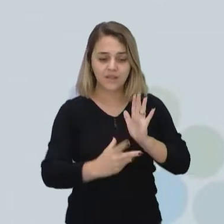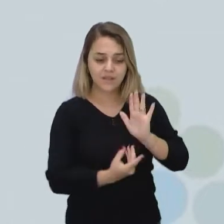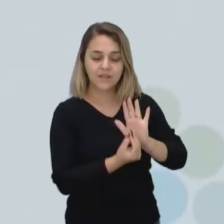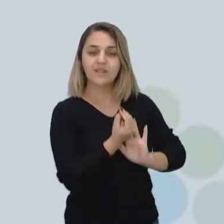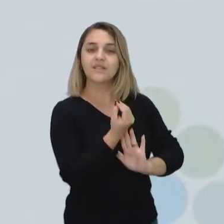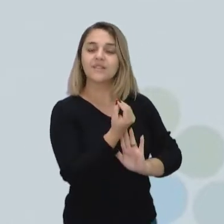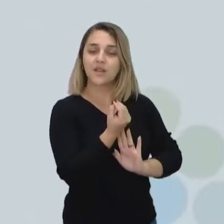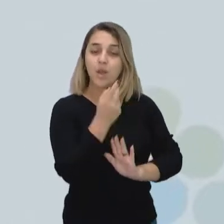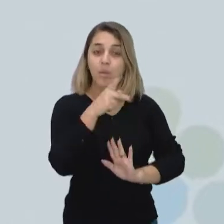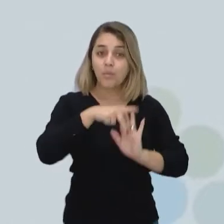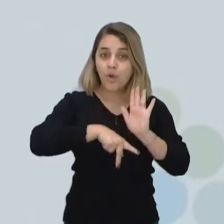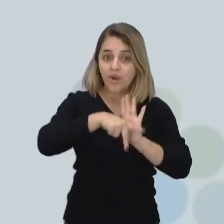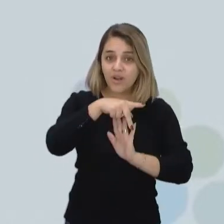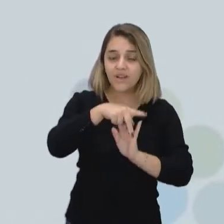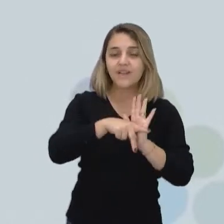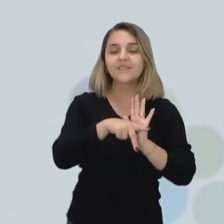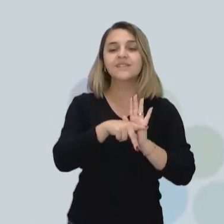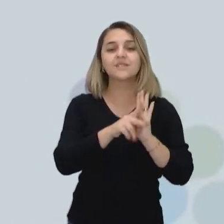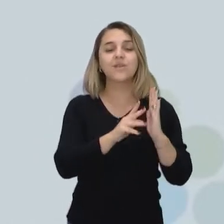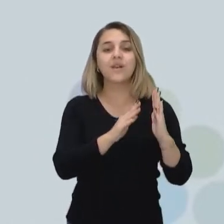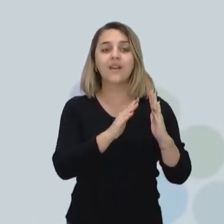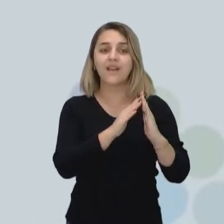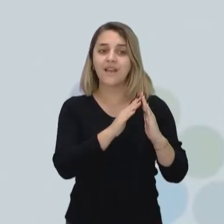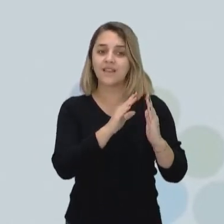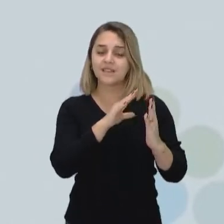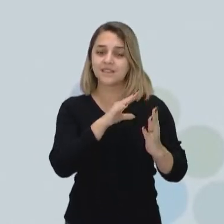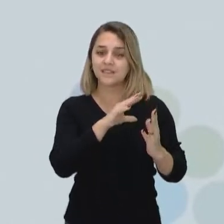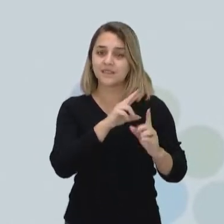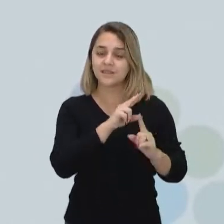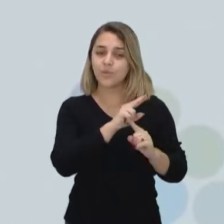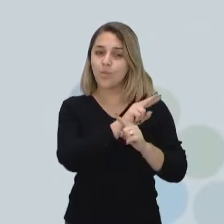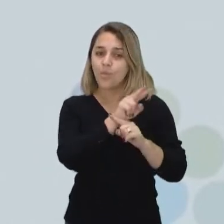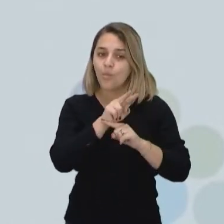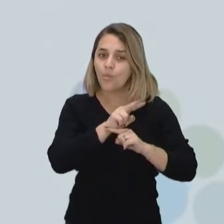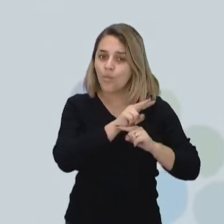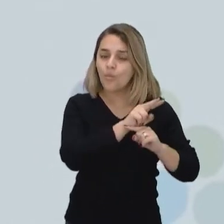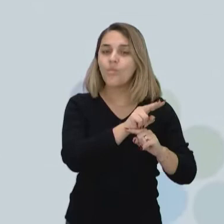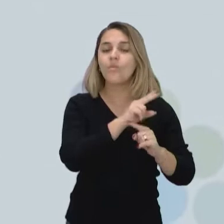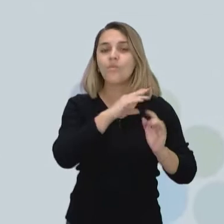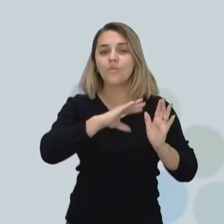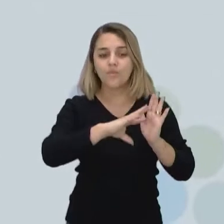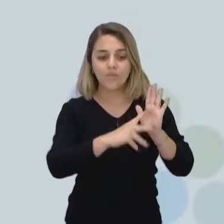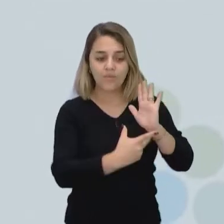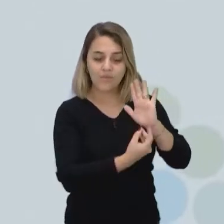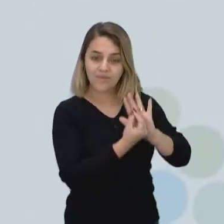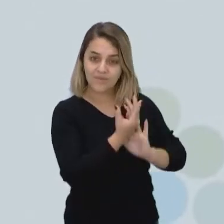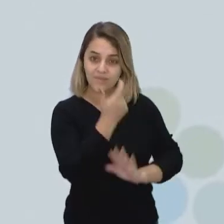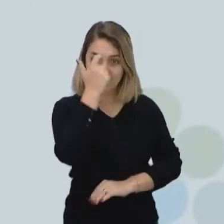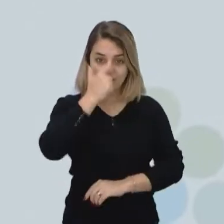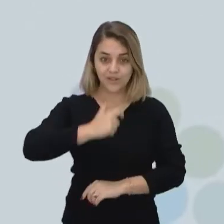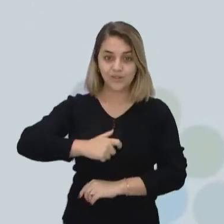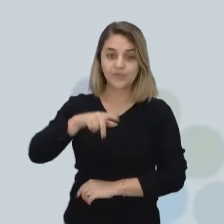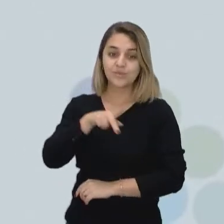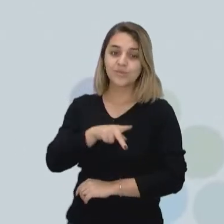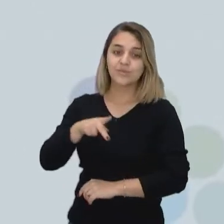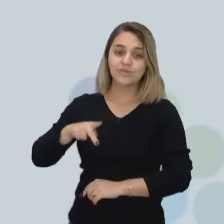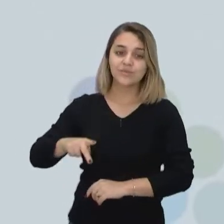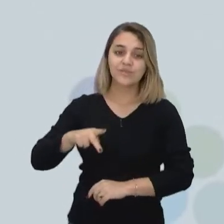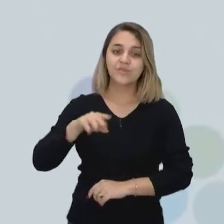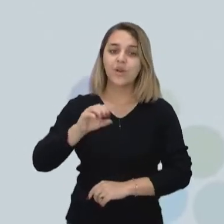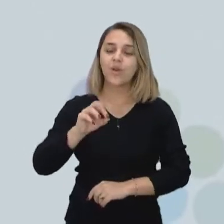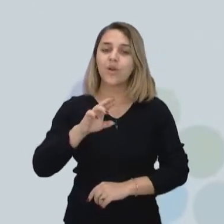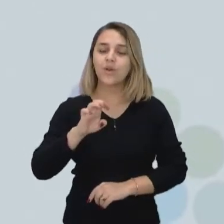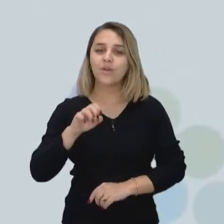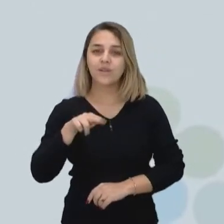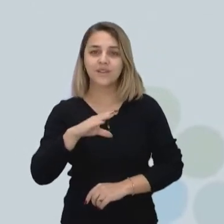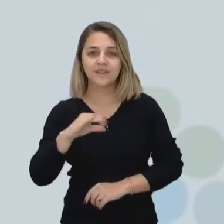Sustentável do Aprofundamento Ciência e Ação. Eu sou o professor Orenci Rodrigues Ferreira e nós estamos aqui hoje para